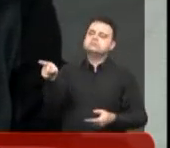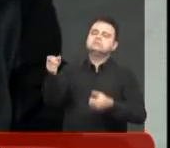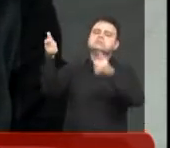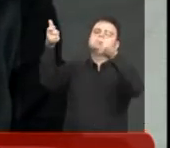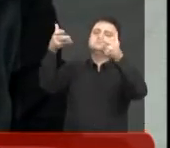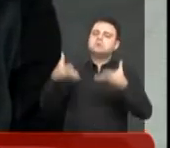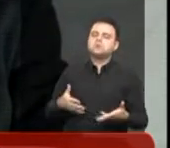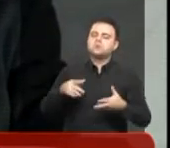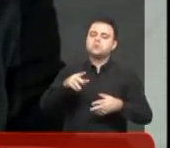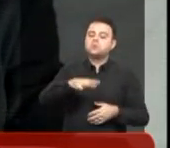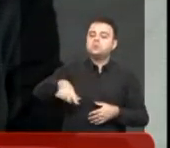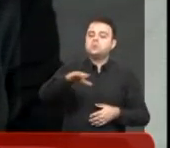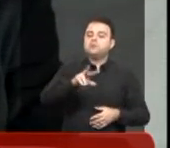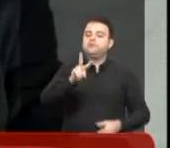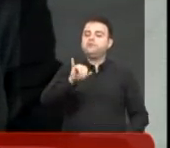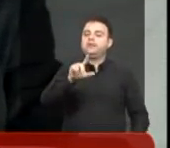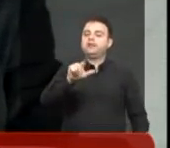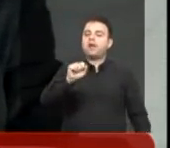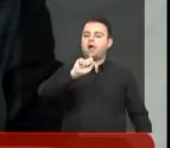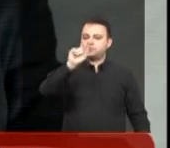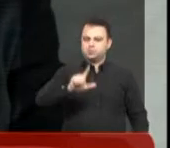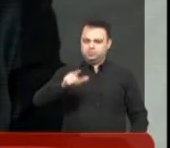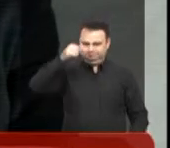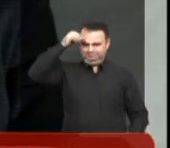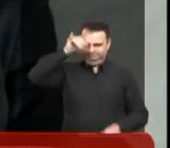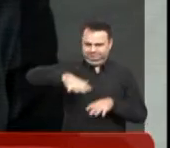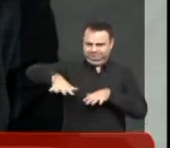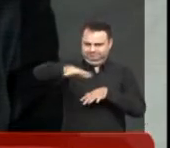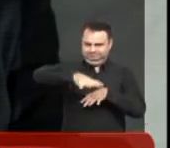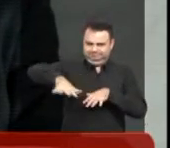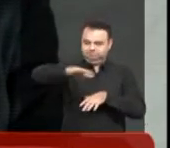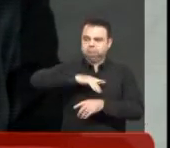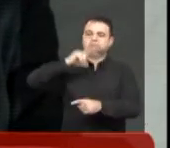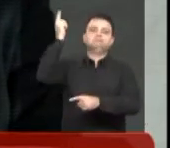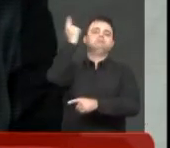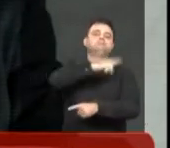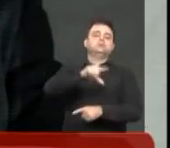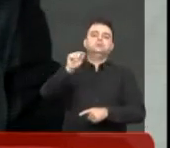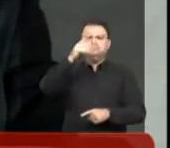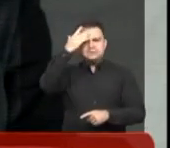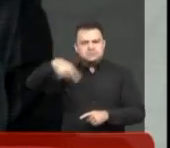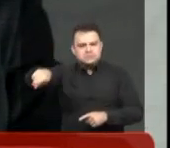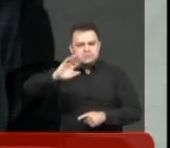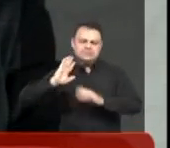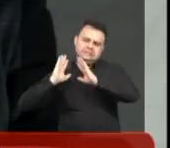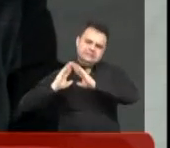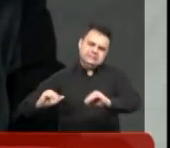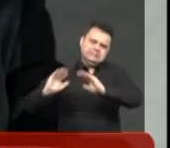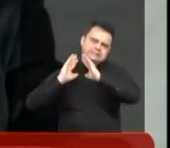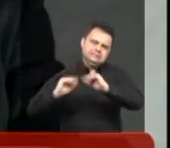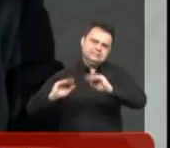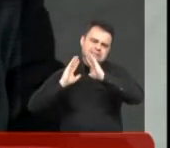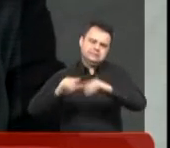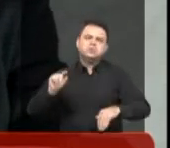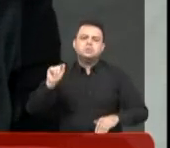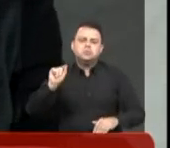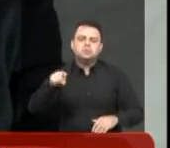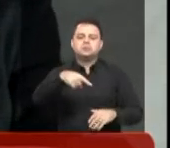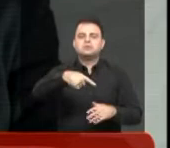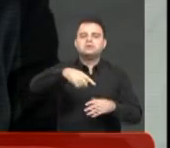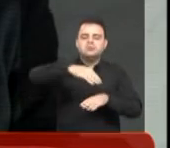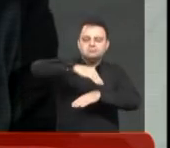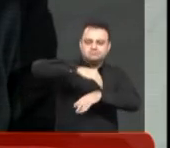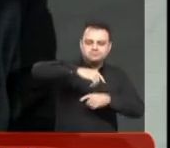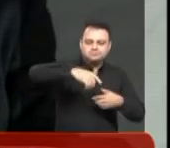falou, a vicinal da Vila Azul, existe ali uma reivindicação dos moradores para a